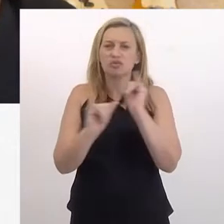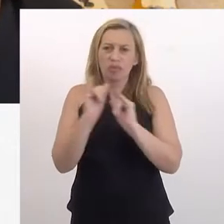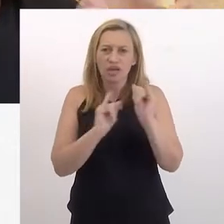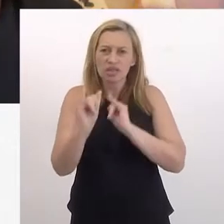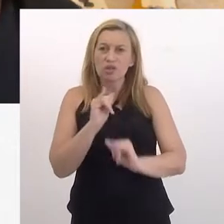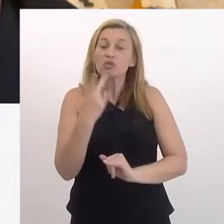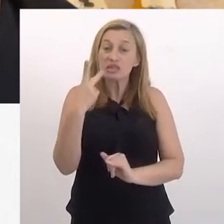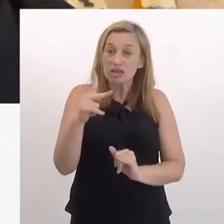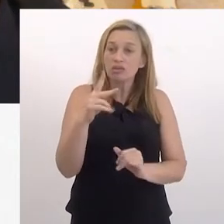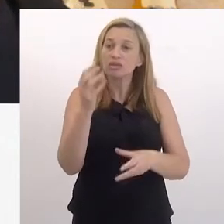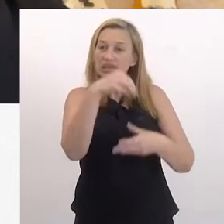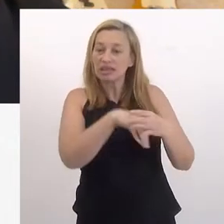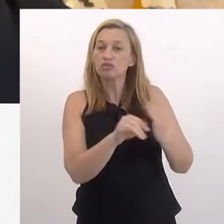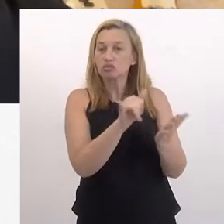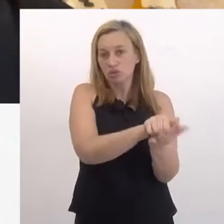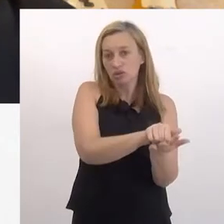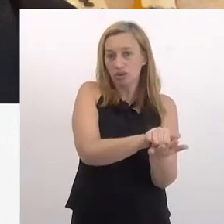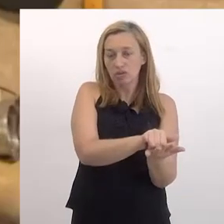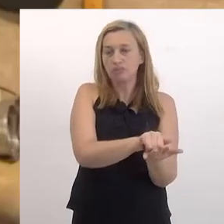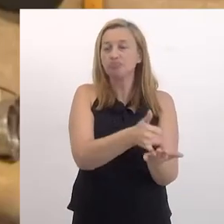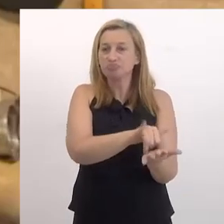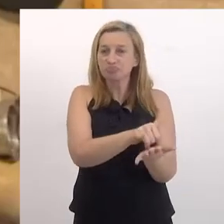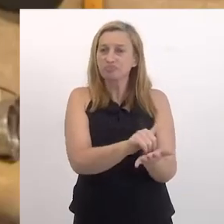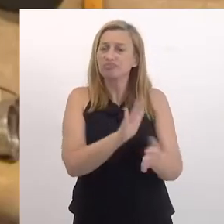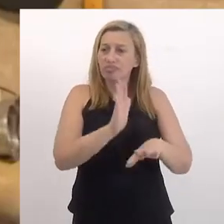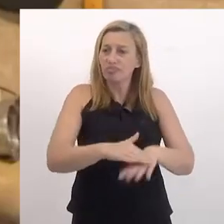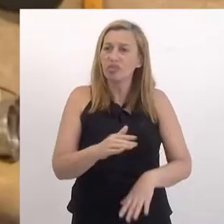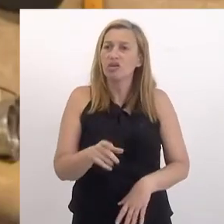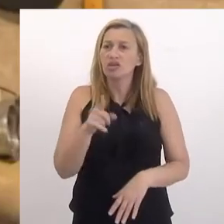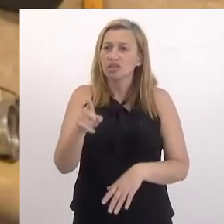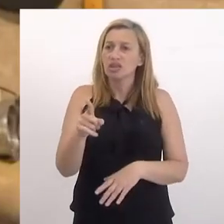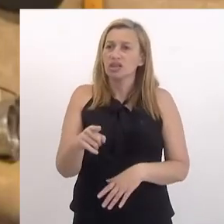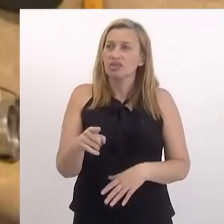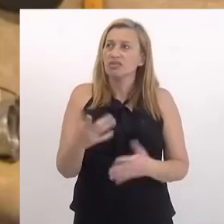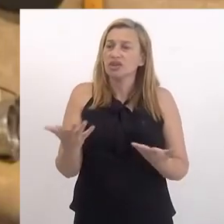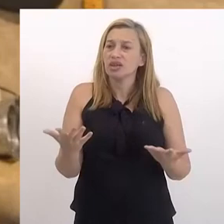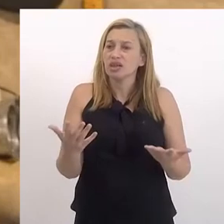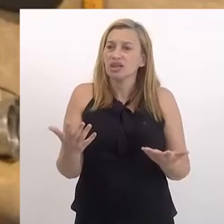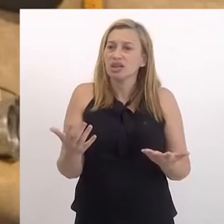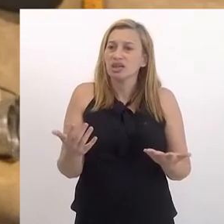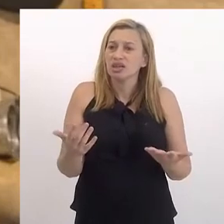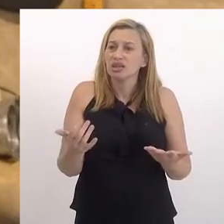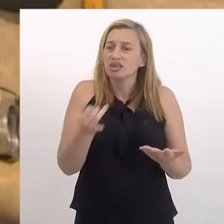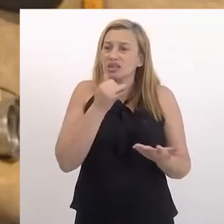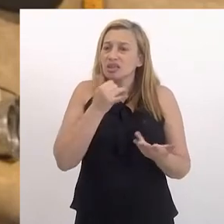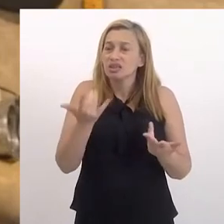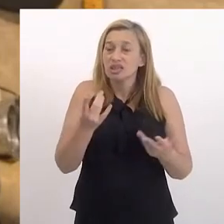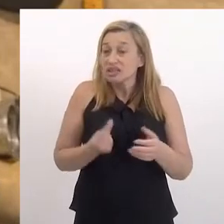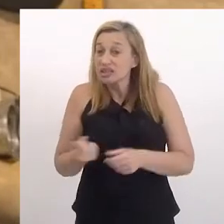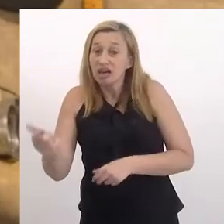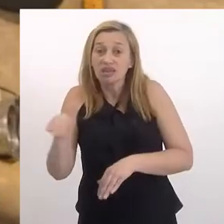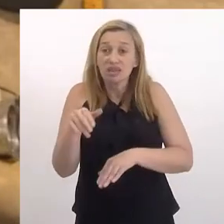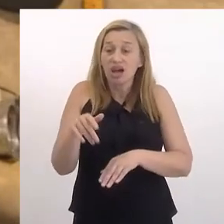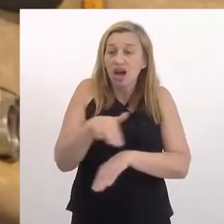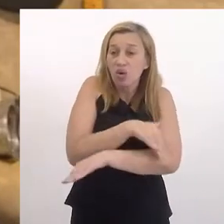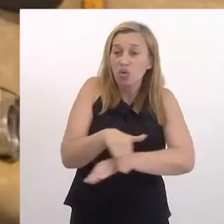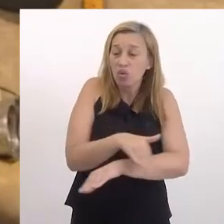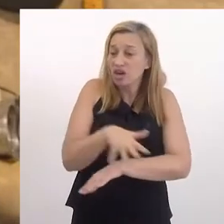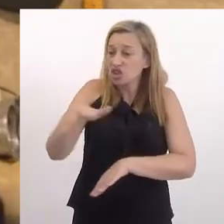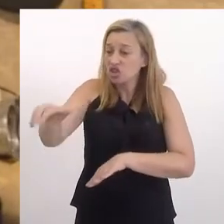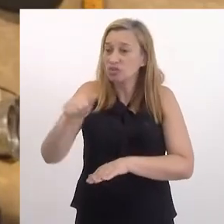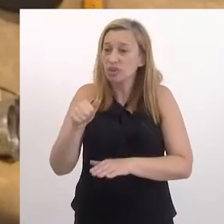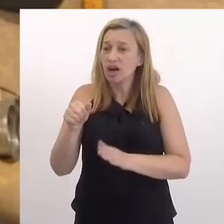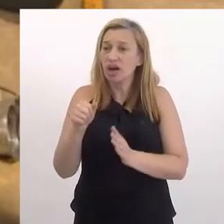tudo que é seu está ali dentro. E, mais incrível, você realmente fica num limbo hoje, porque você sai na rua, você quer